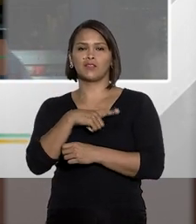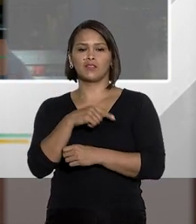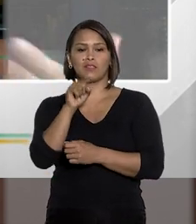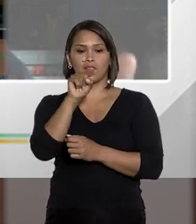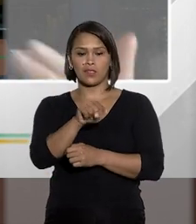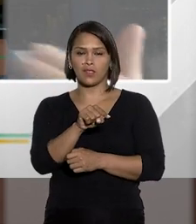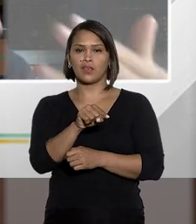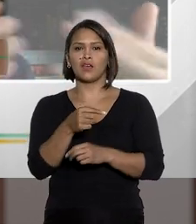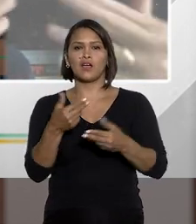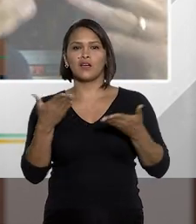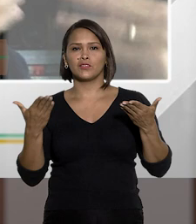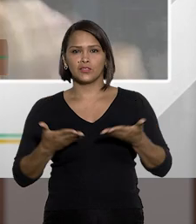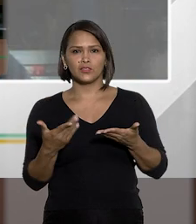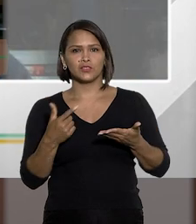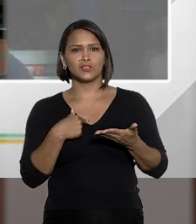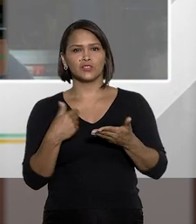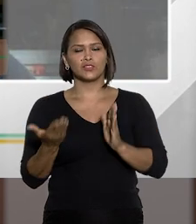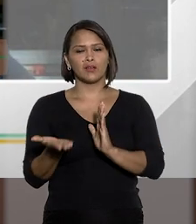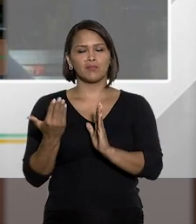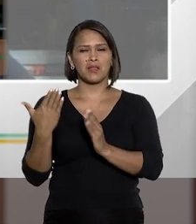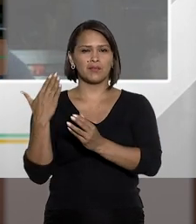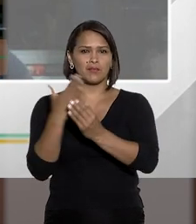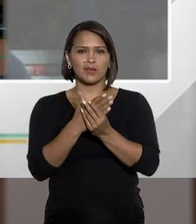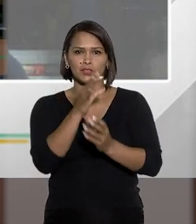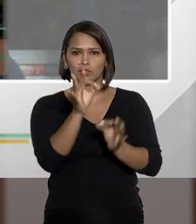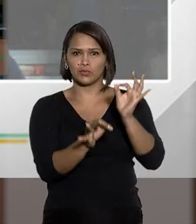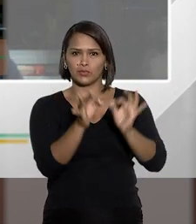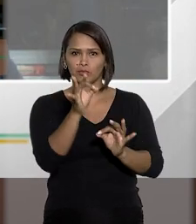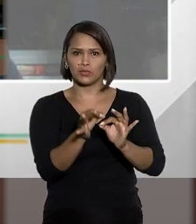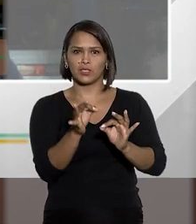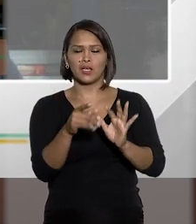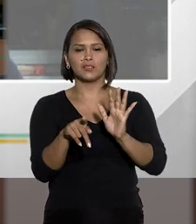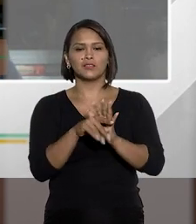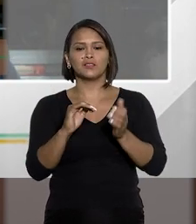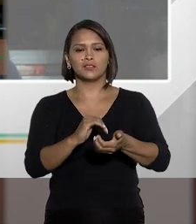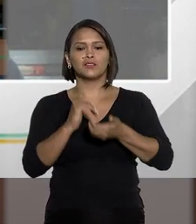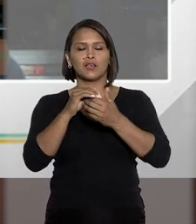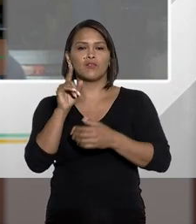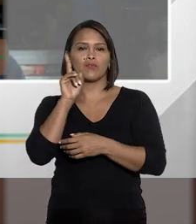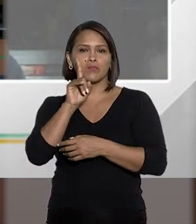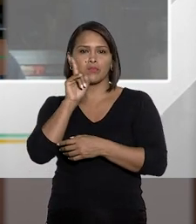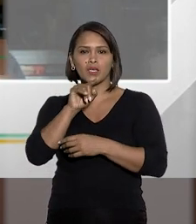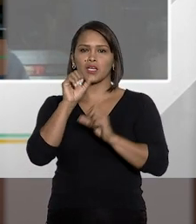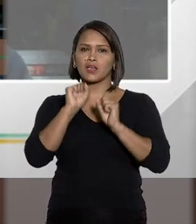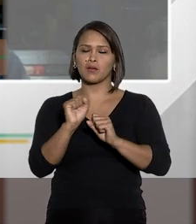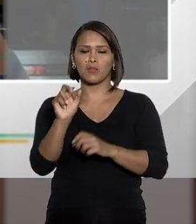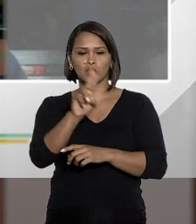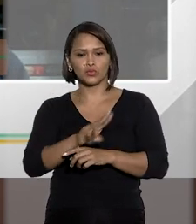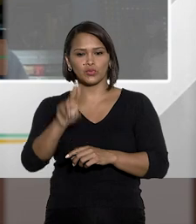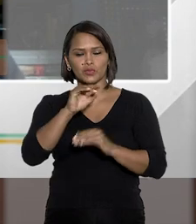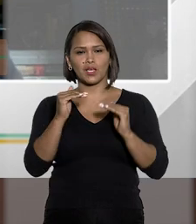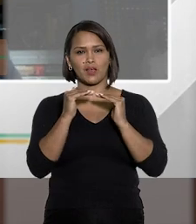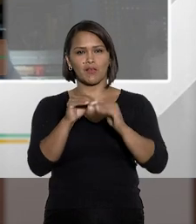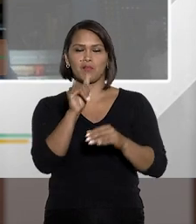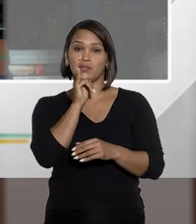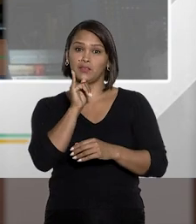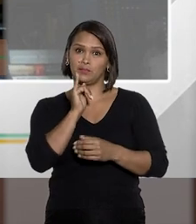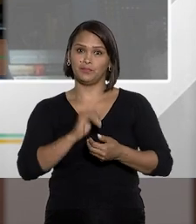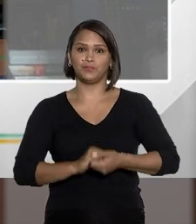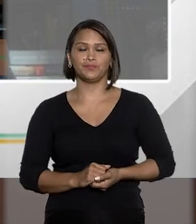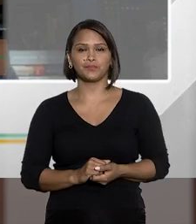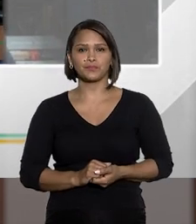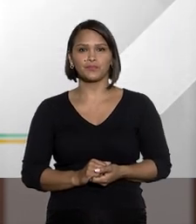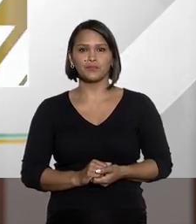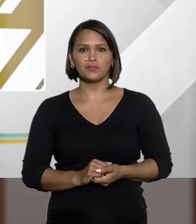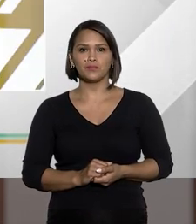e nós temos ali já precedentes da Corte Constitucional Americana que podem servir como paradigma.